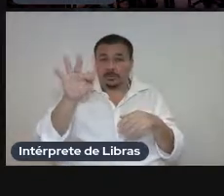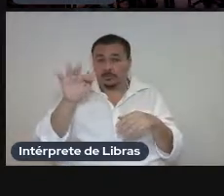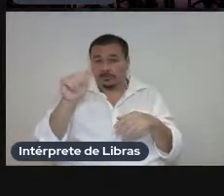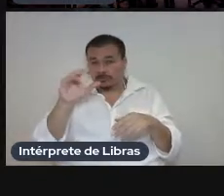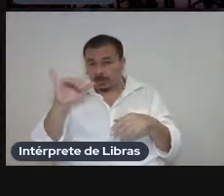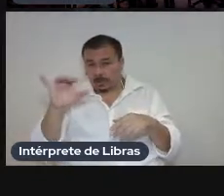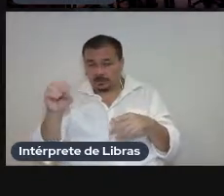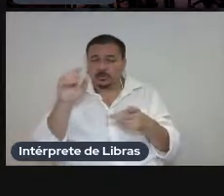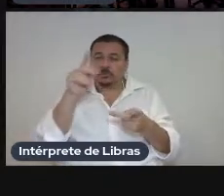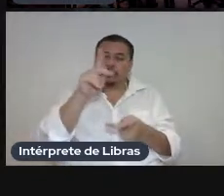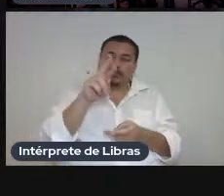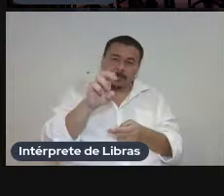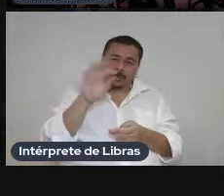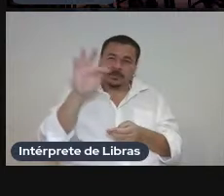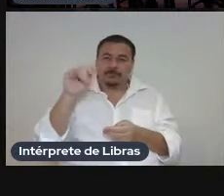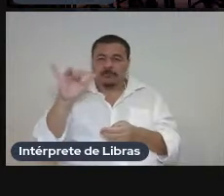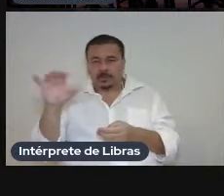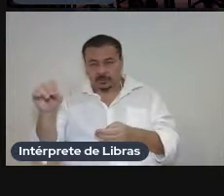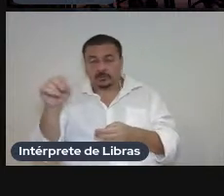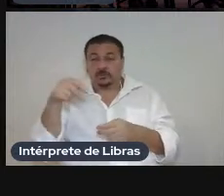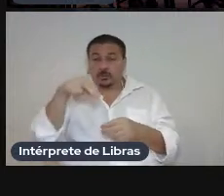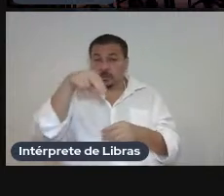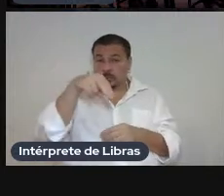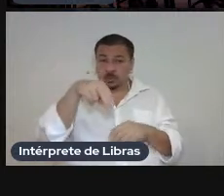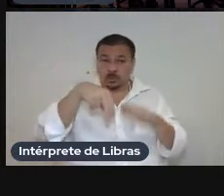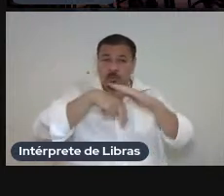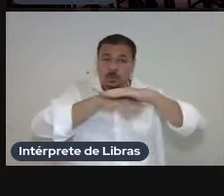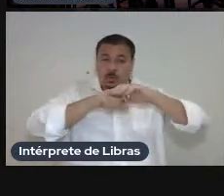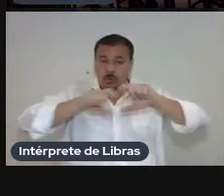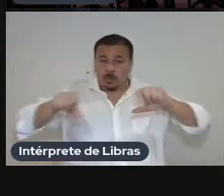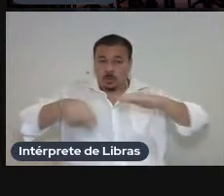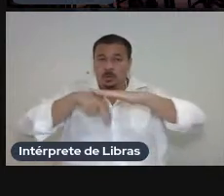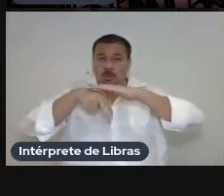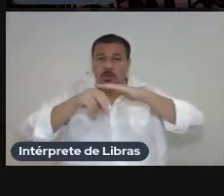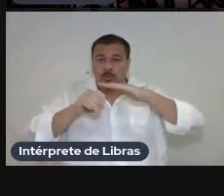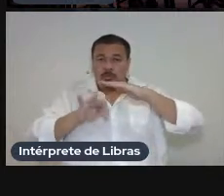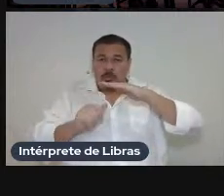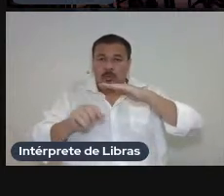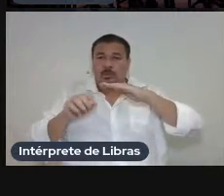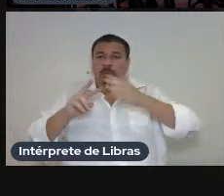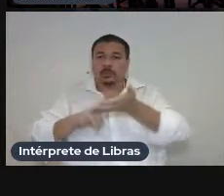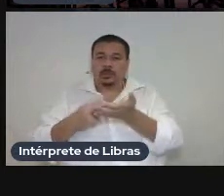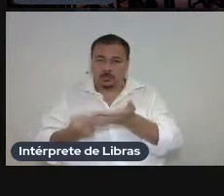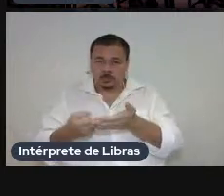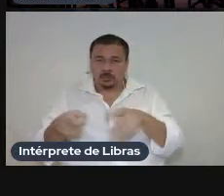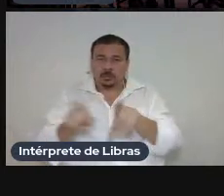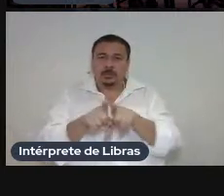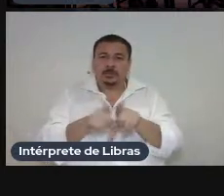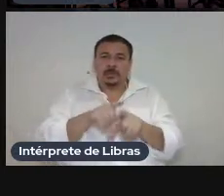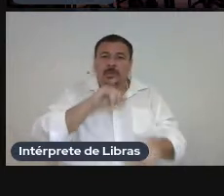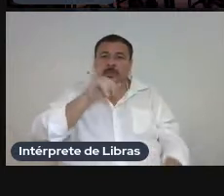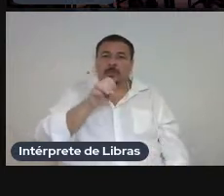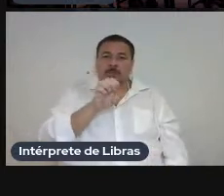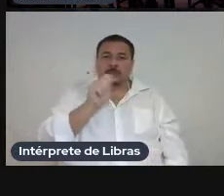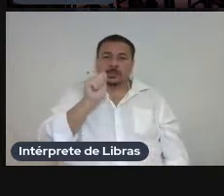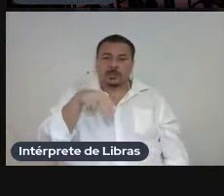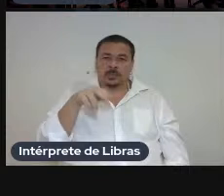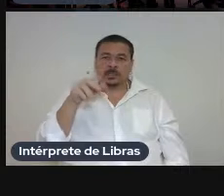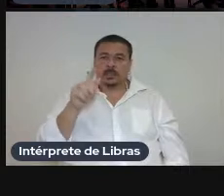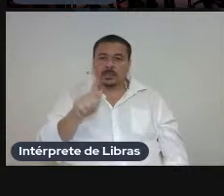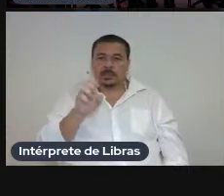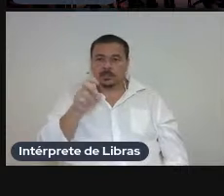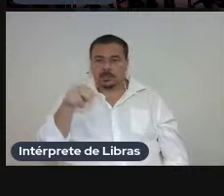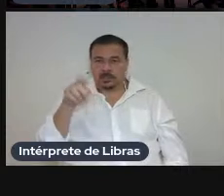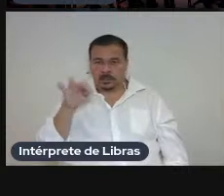nossos principais bases teóricas é a Jane Jeanette que tem o seu principal livro traduzido no Brasil para textos